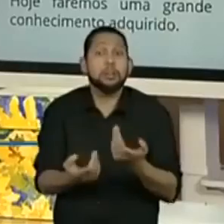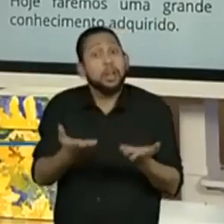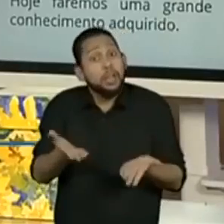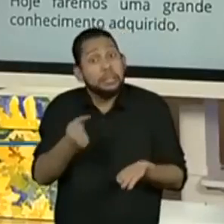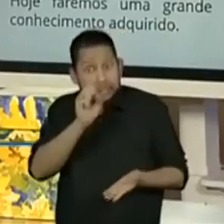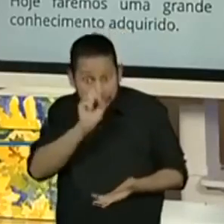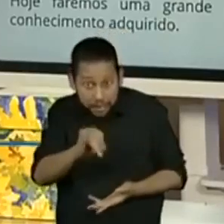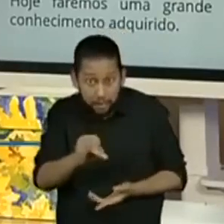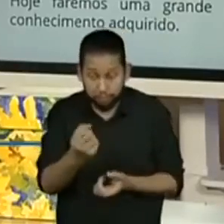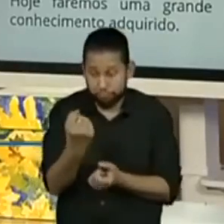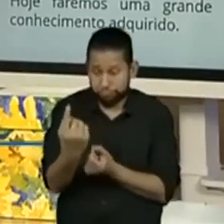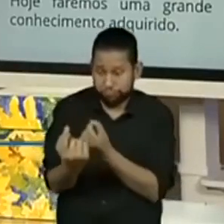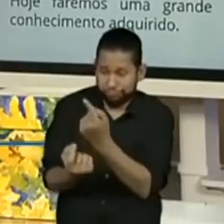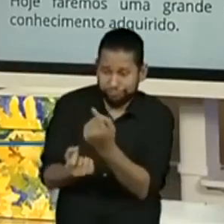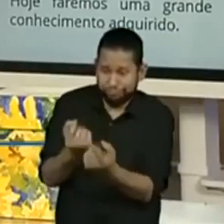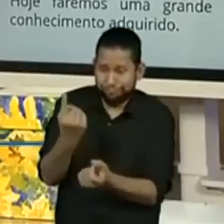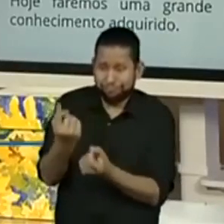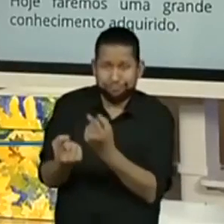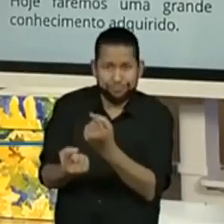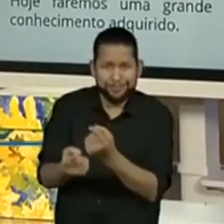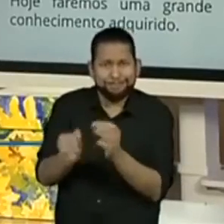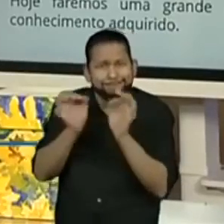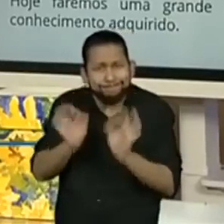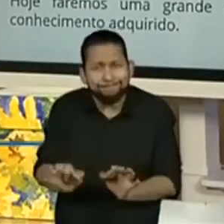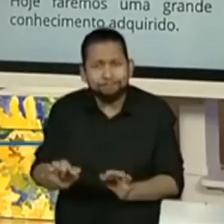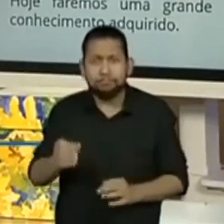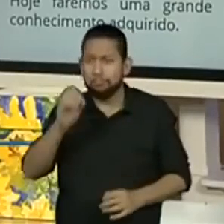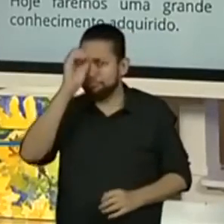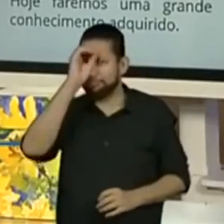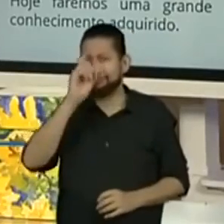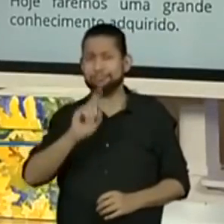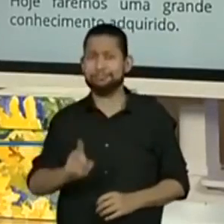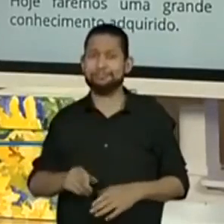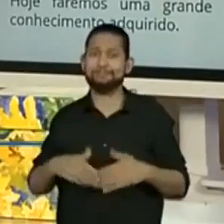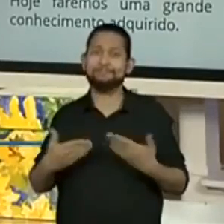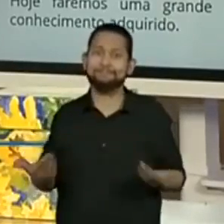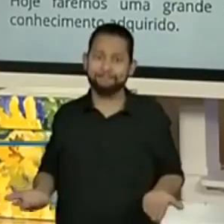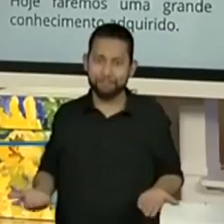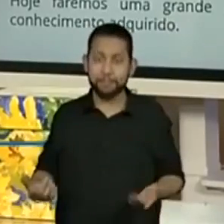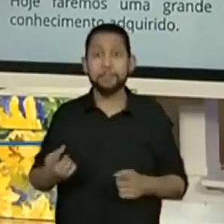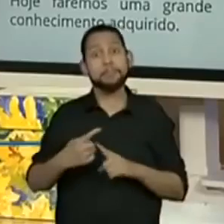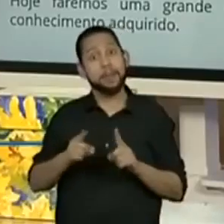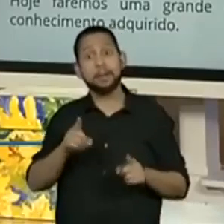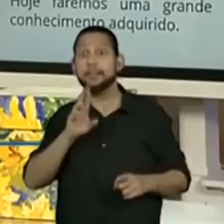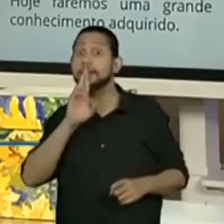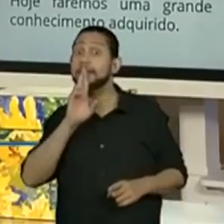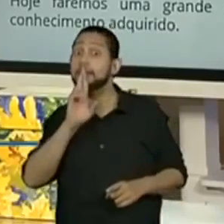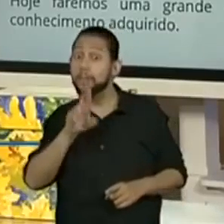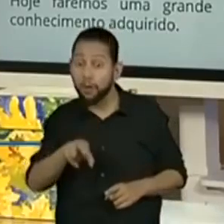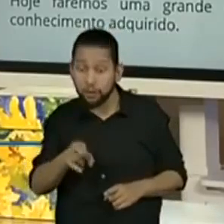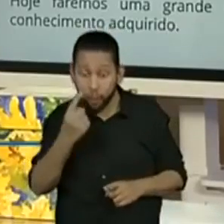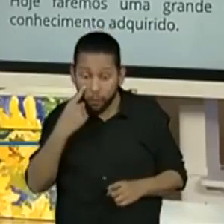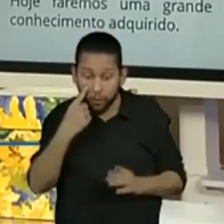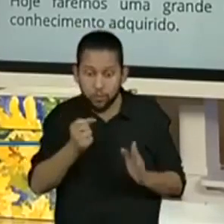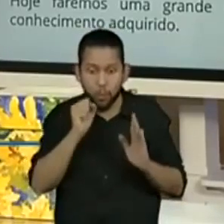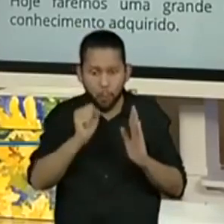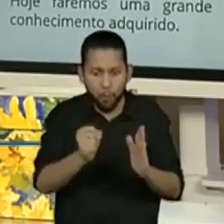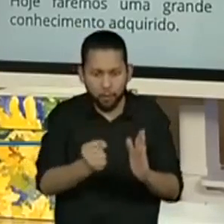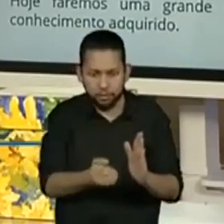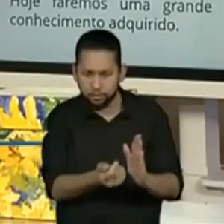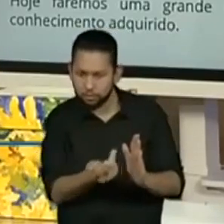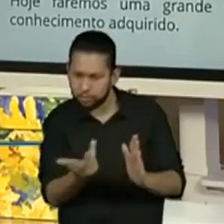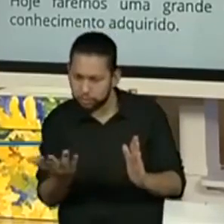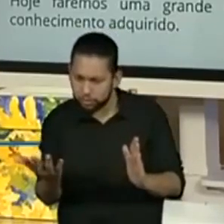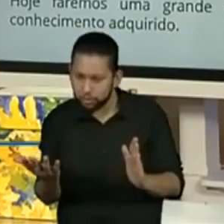dizer qual vai ser o resultado. Mas os resultados, os possíveis resultados,